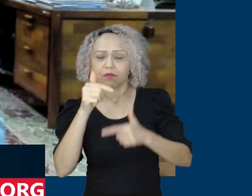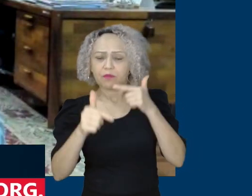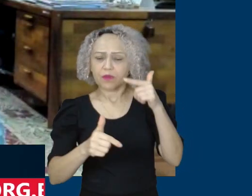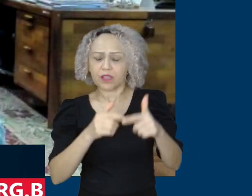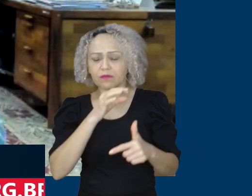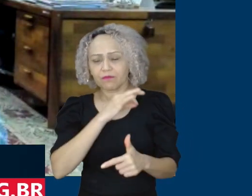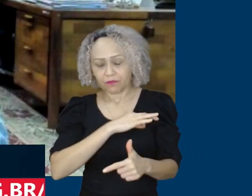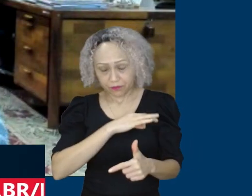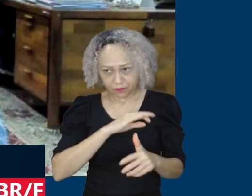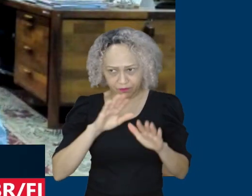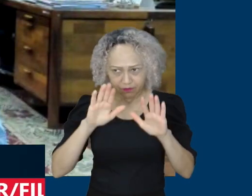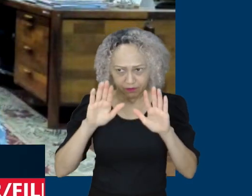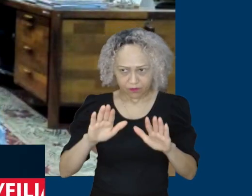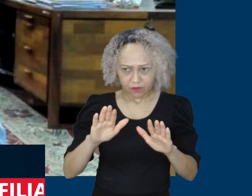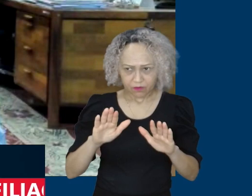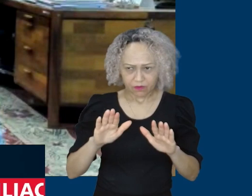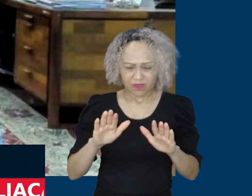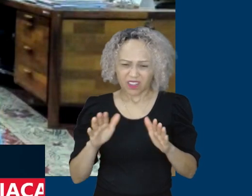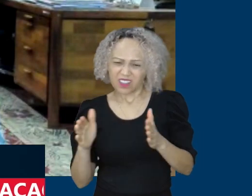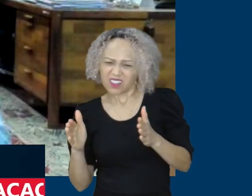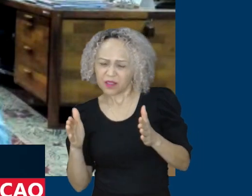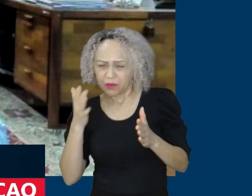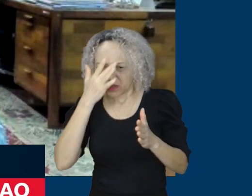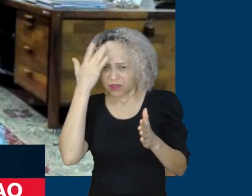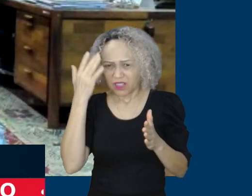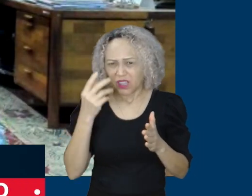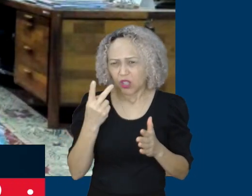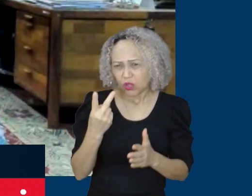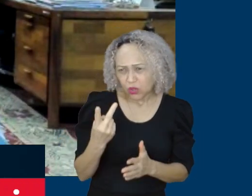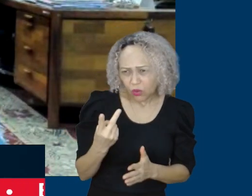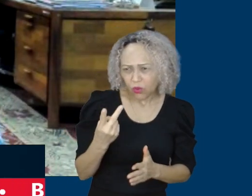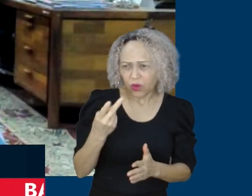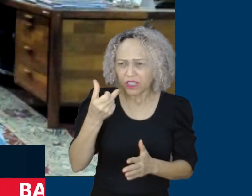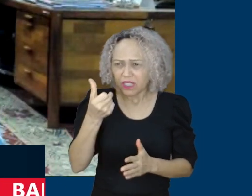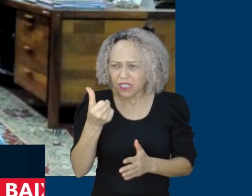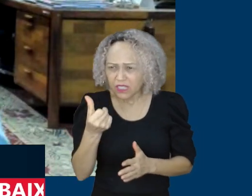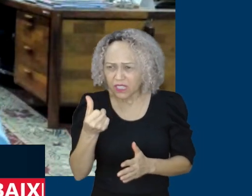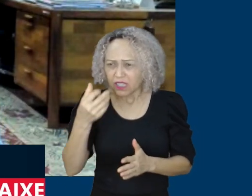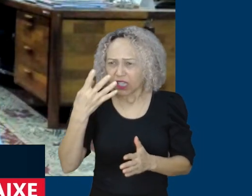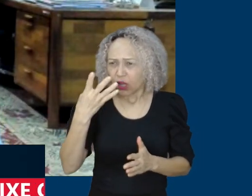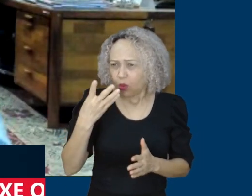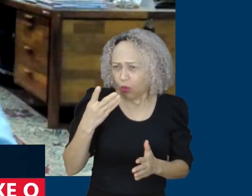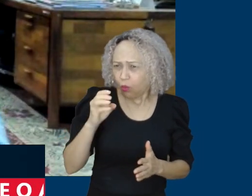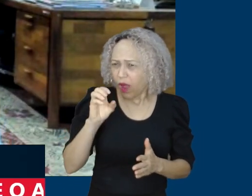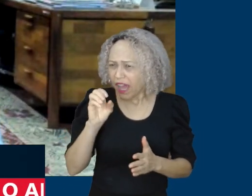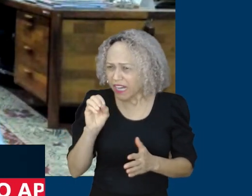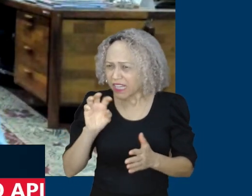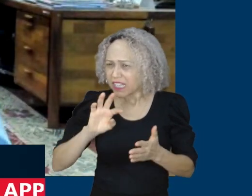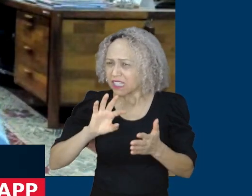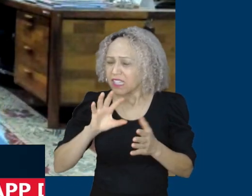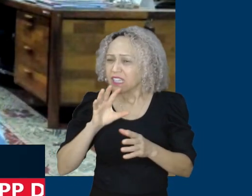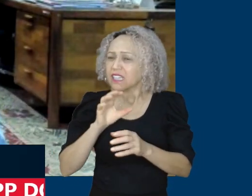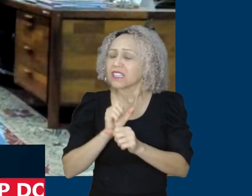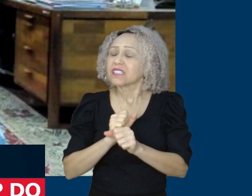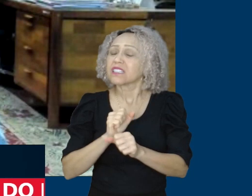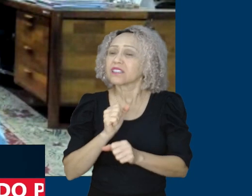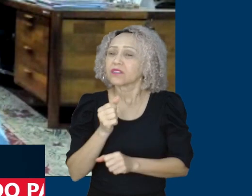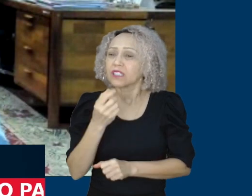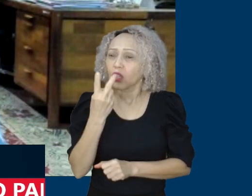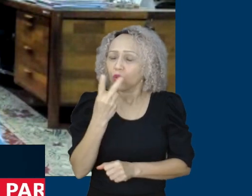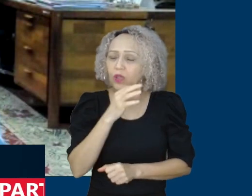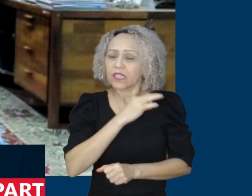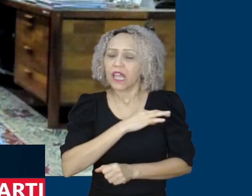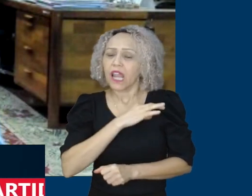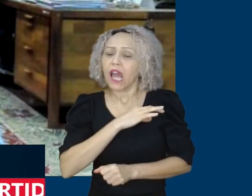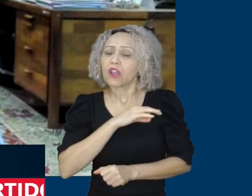ganha até R$,640, ou seja, dois salários mínimos, não terá nenhum centavo